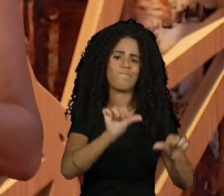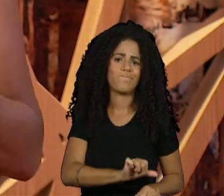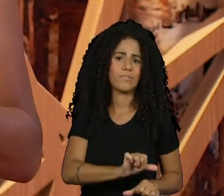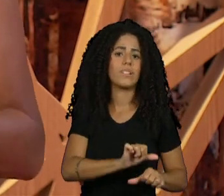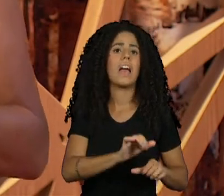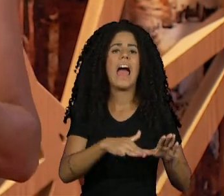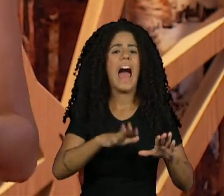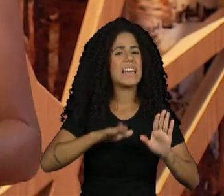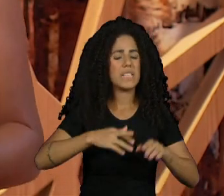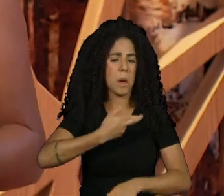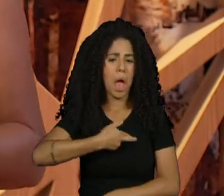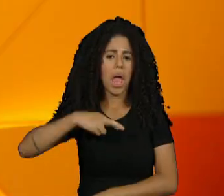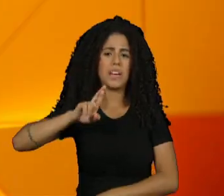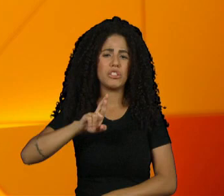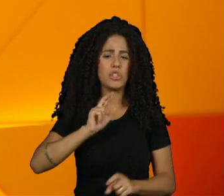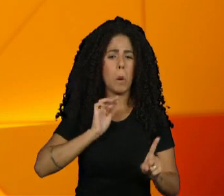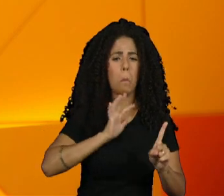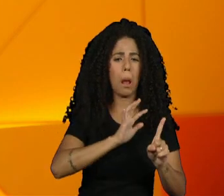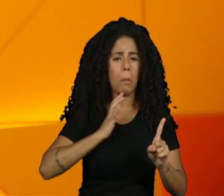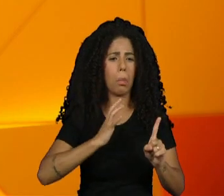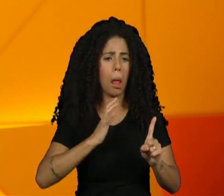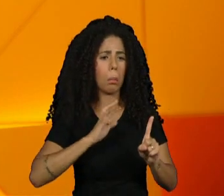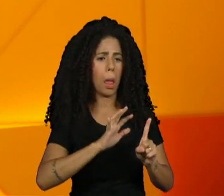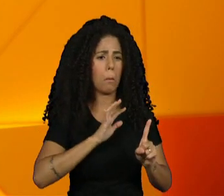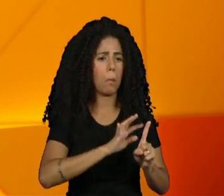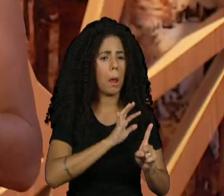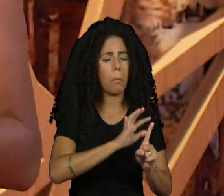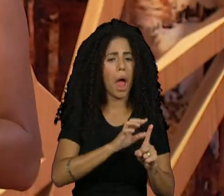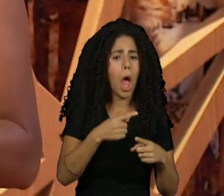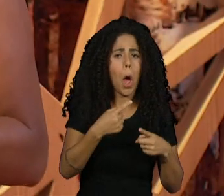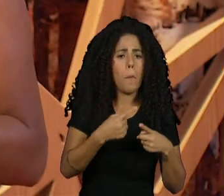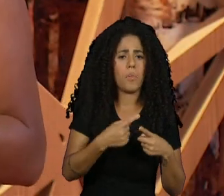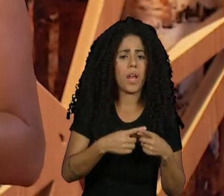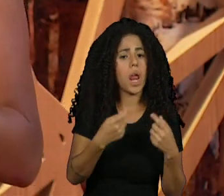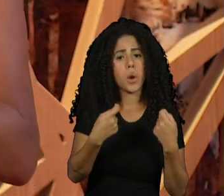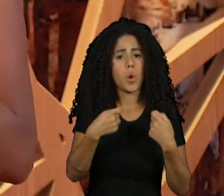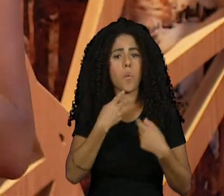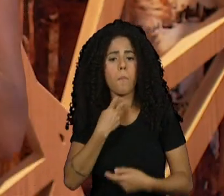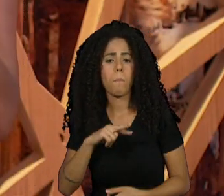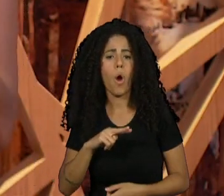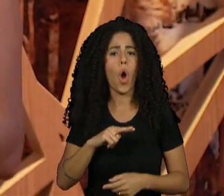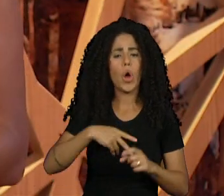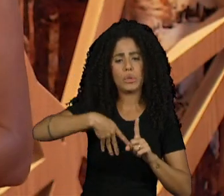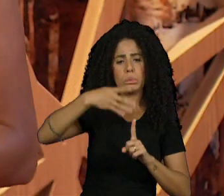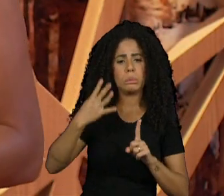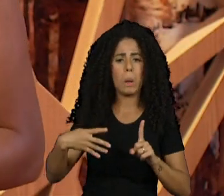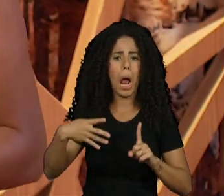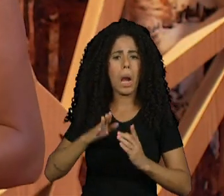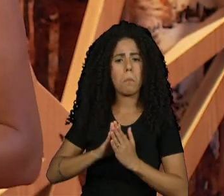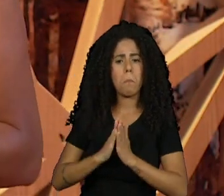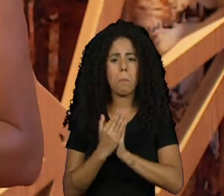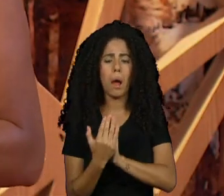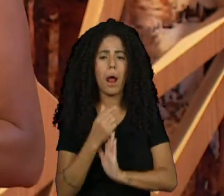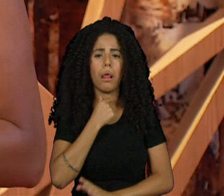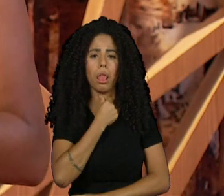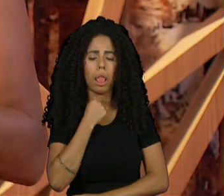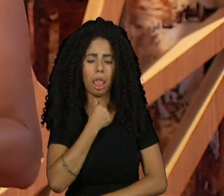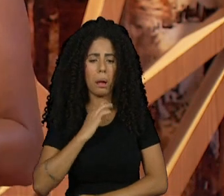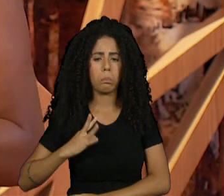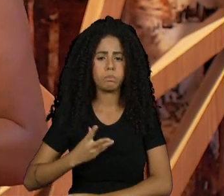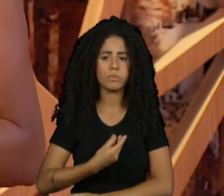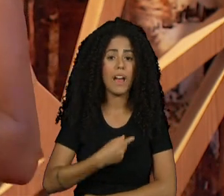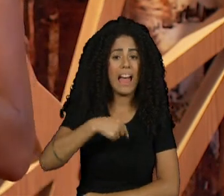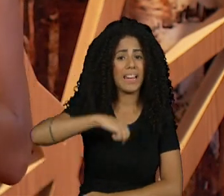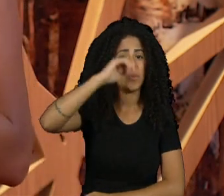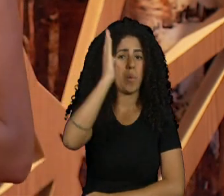religião fundamentalista que vai direcionar essas vidas, essas vidas são jogadas. A gente sabe que, no